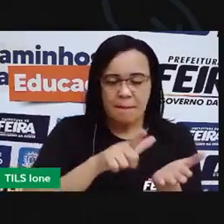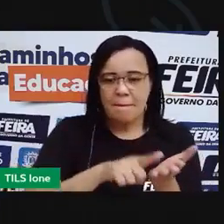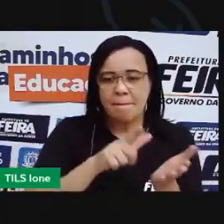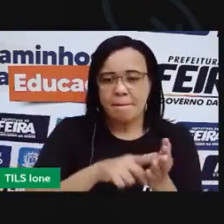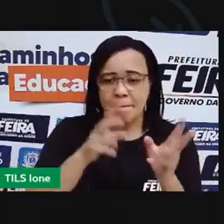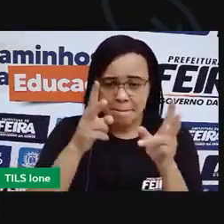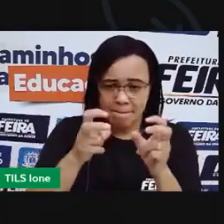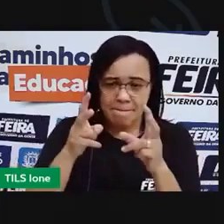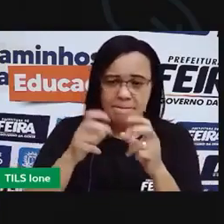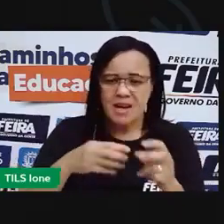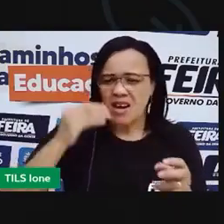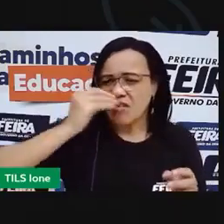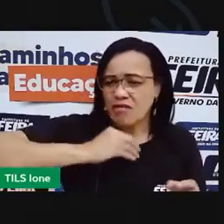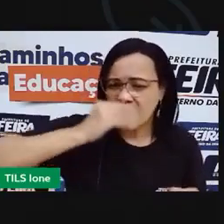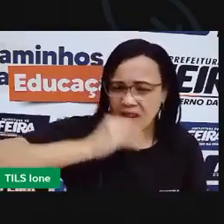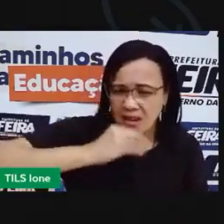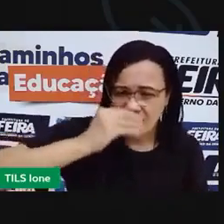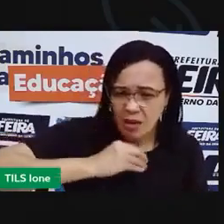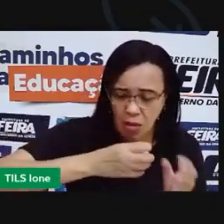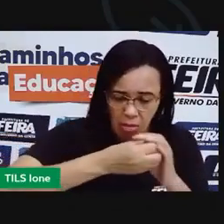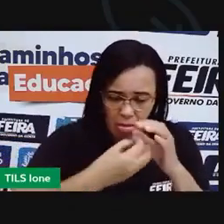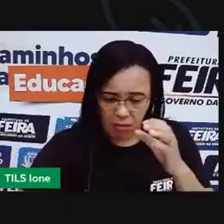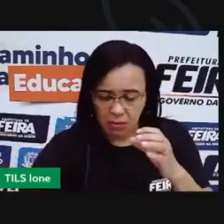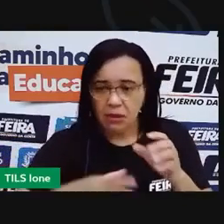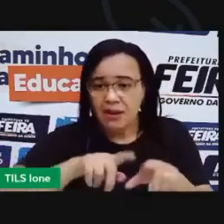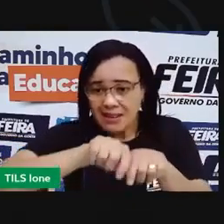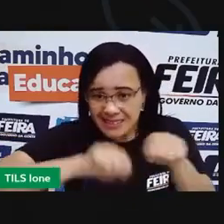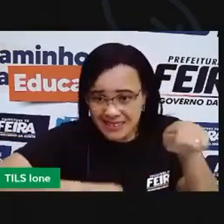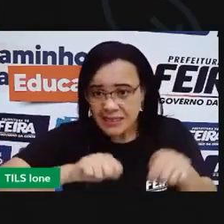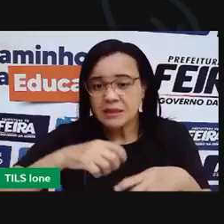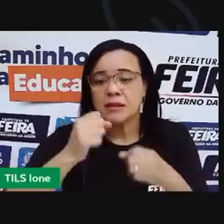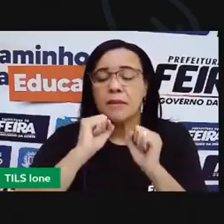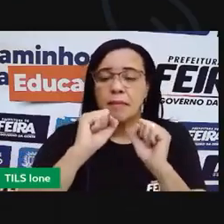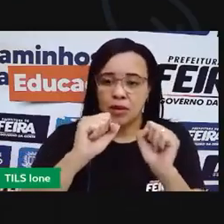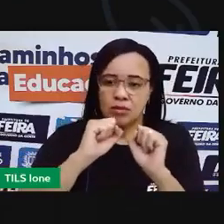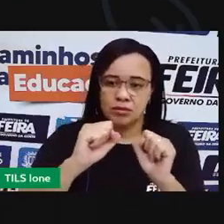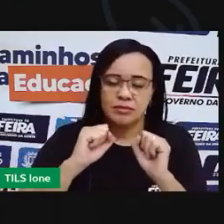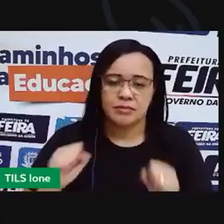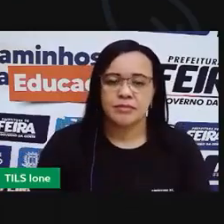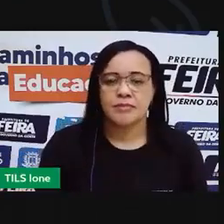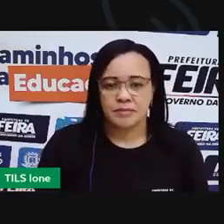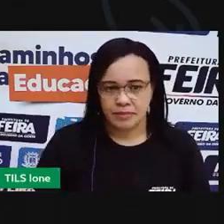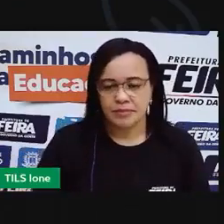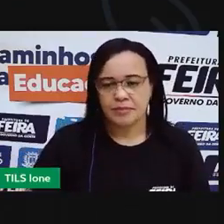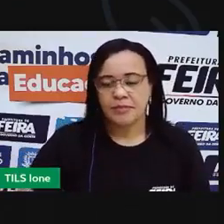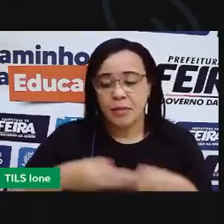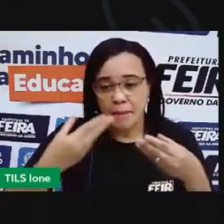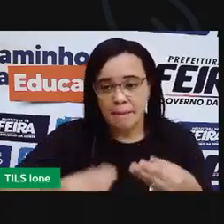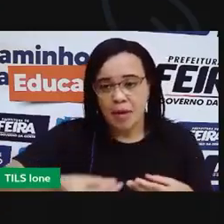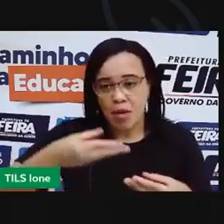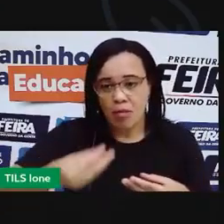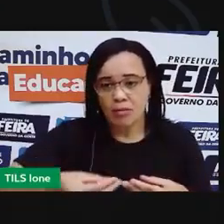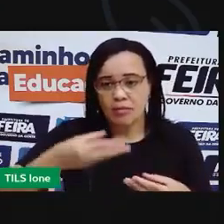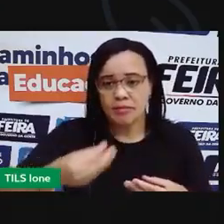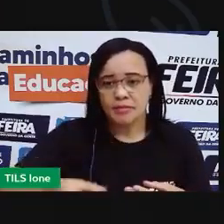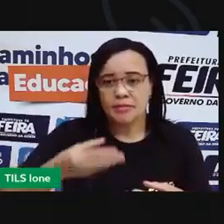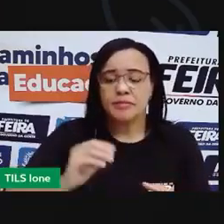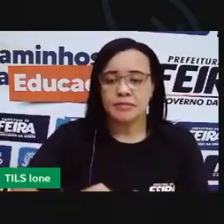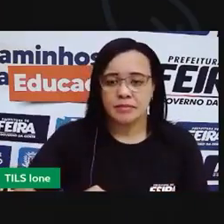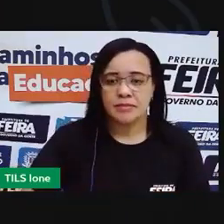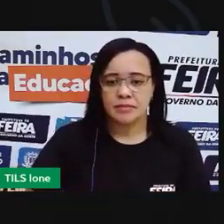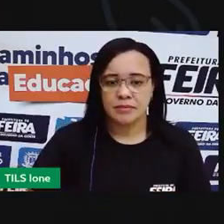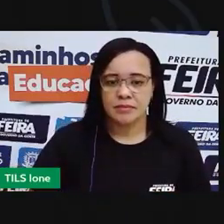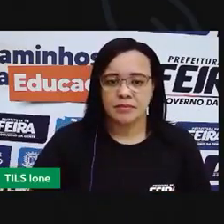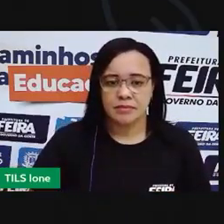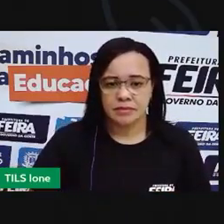percebendo que ele é maleável também tá?